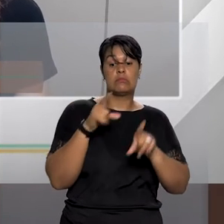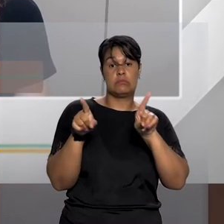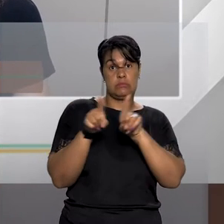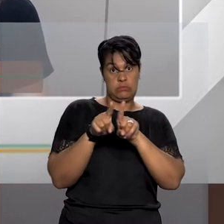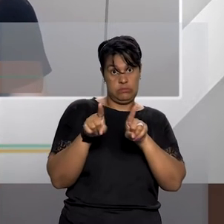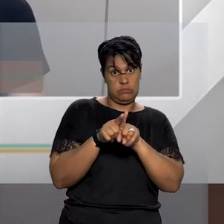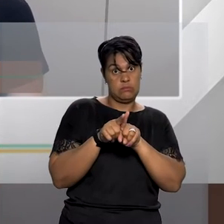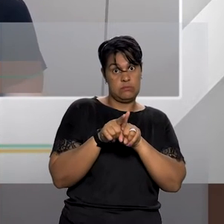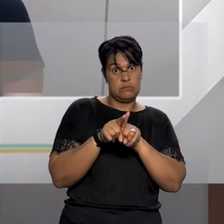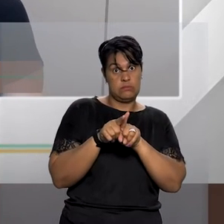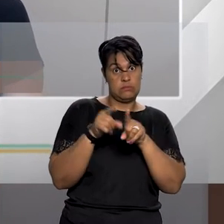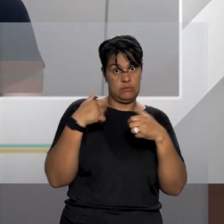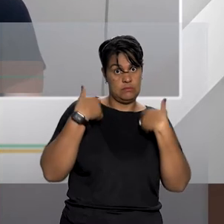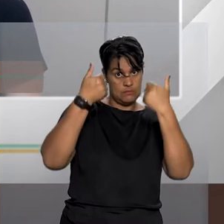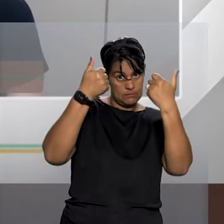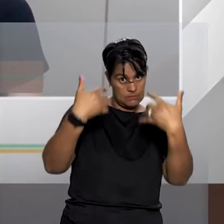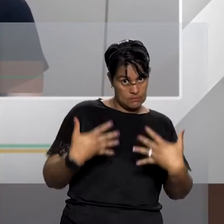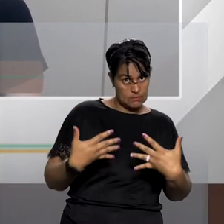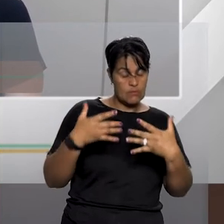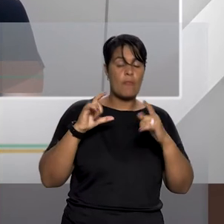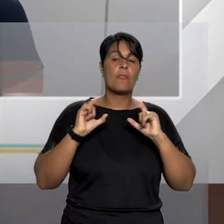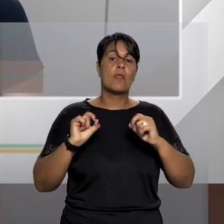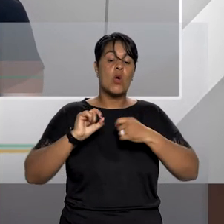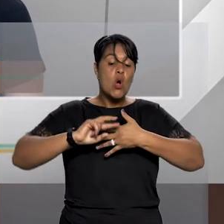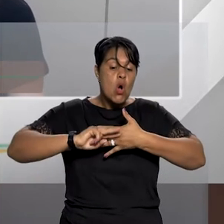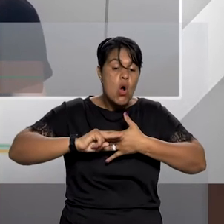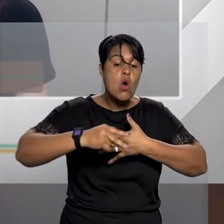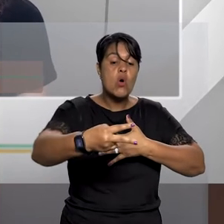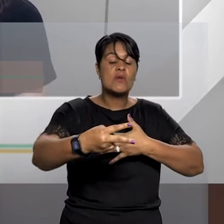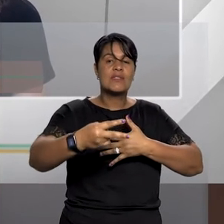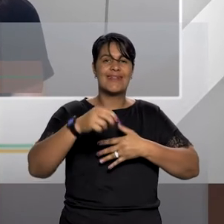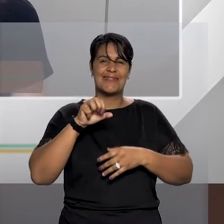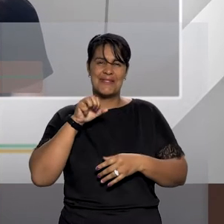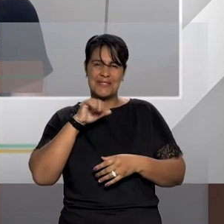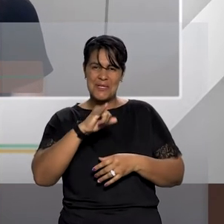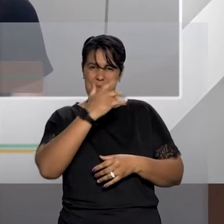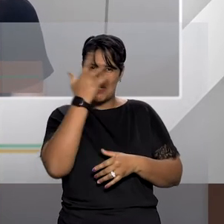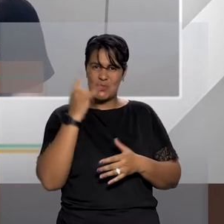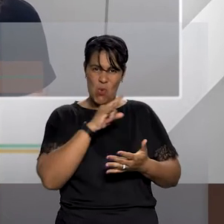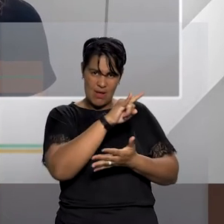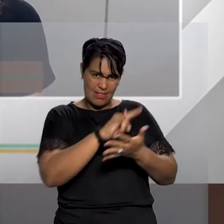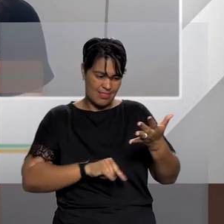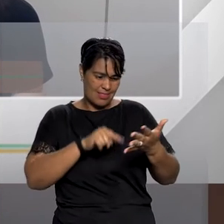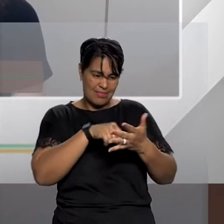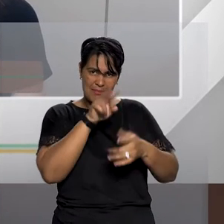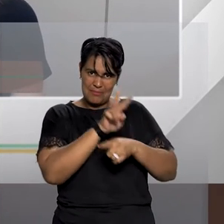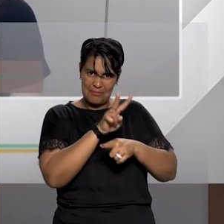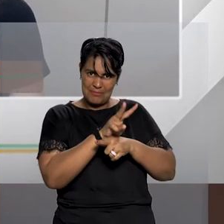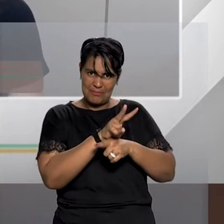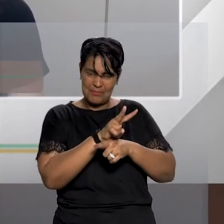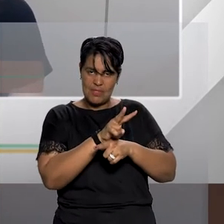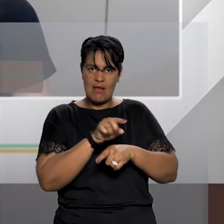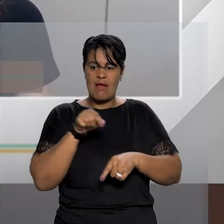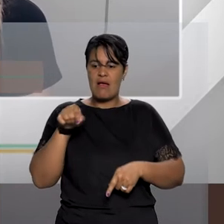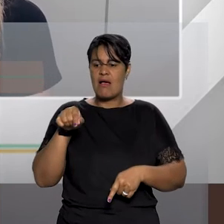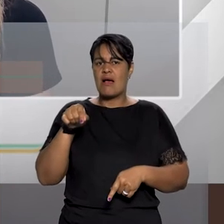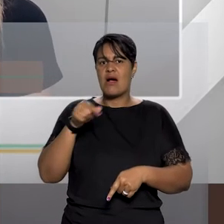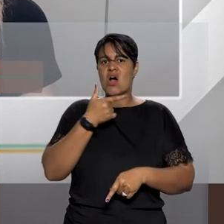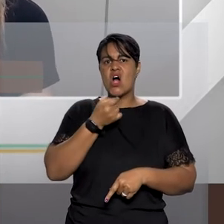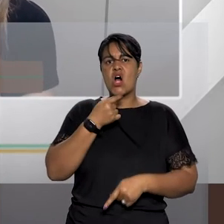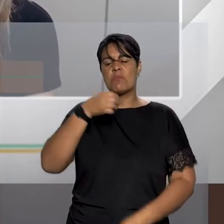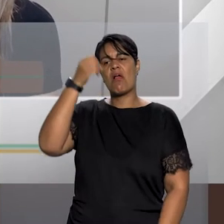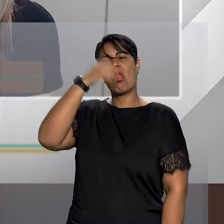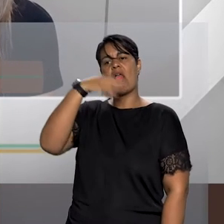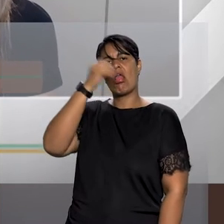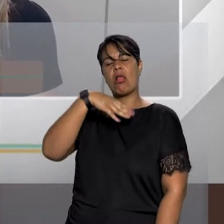aqui com relação às consequências do descumprimento, como bem trouxe a sua pergunta, Fátima. Nós temos